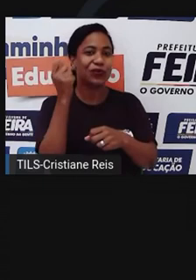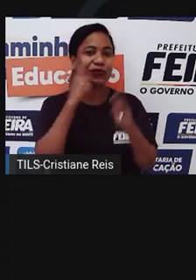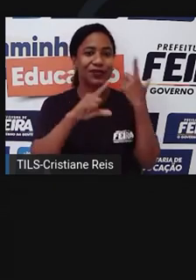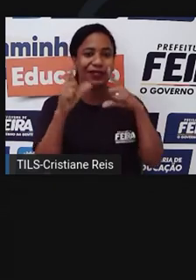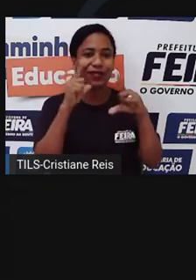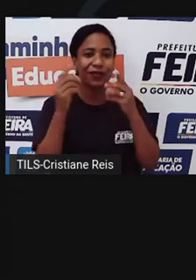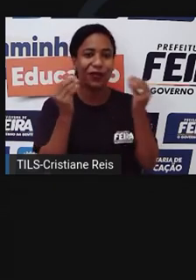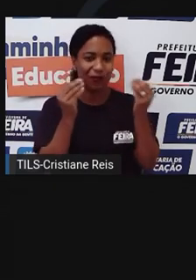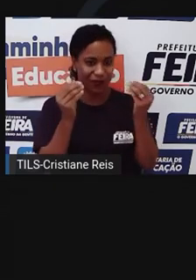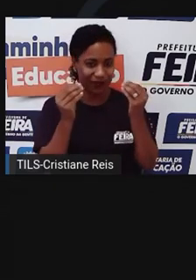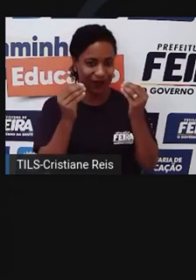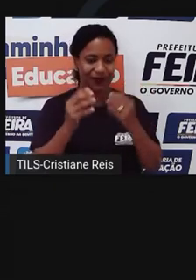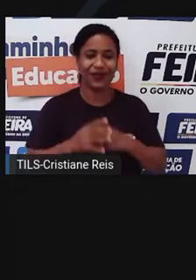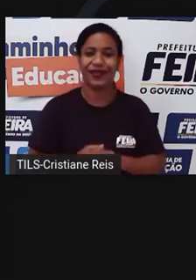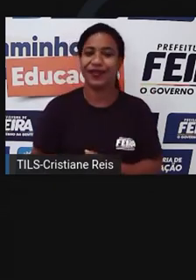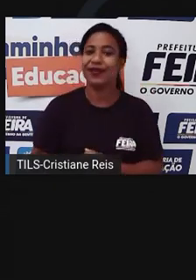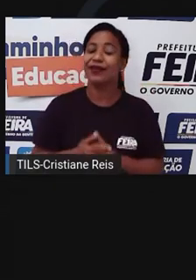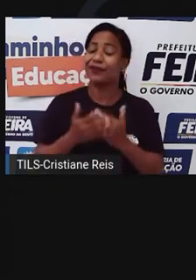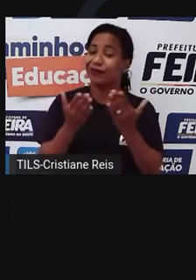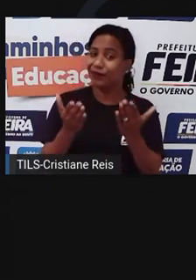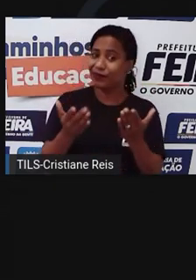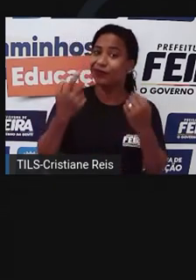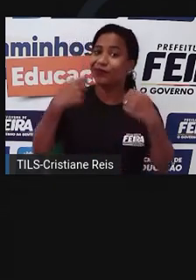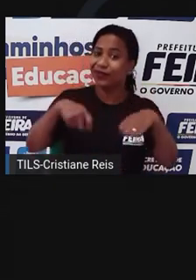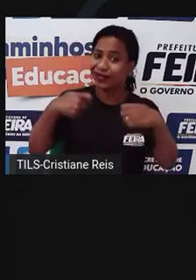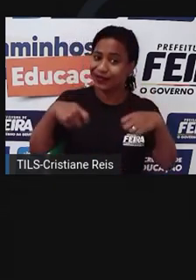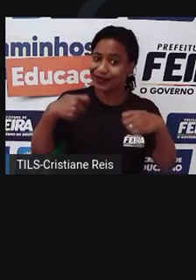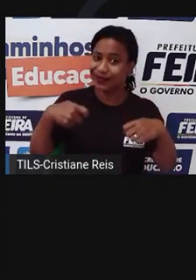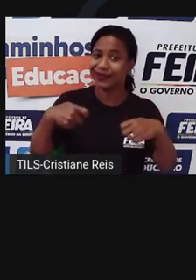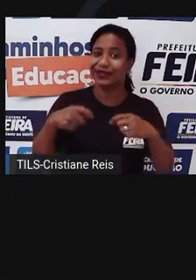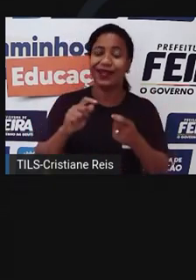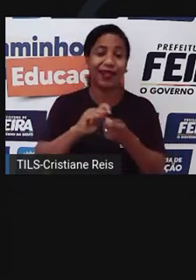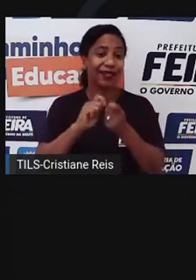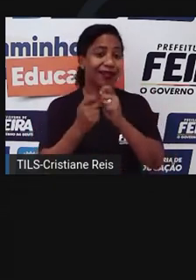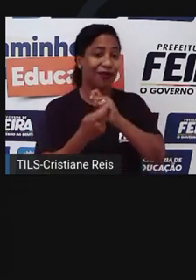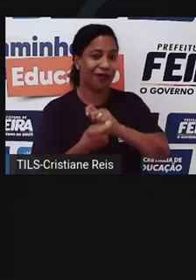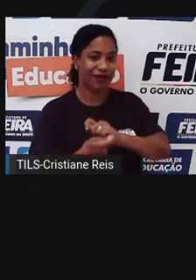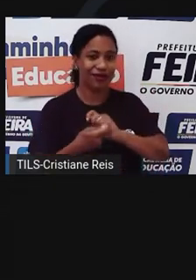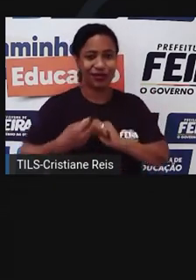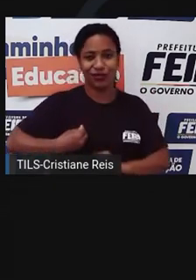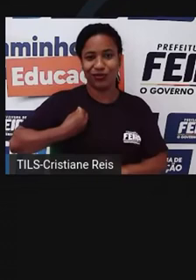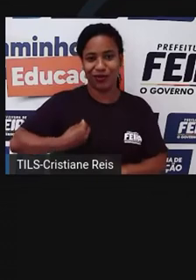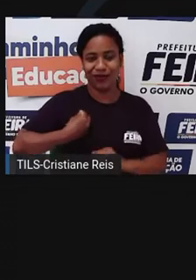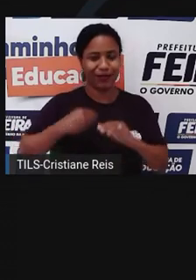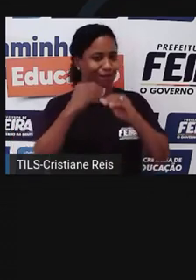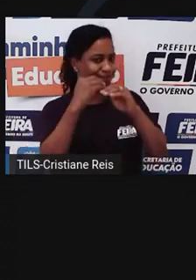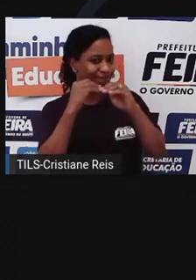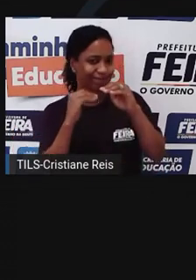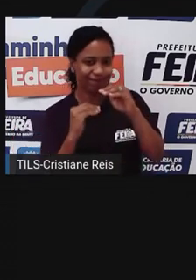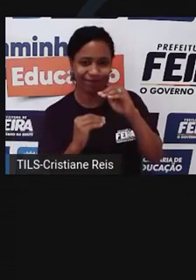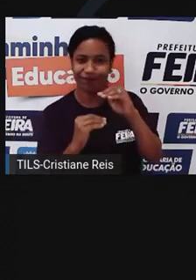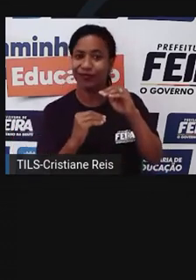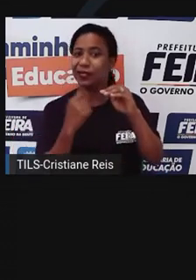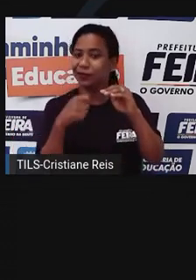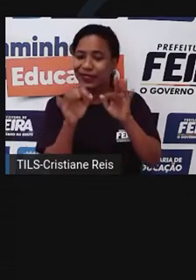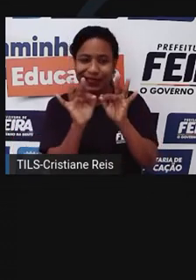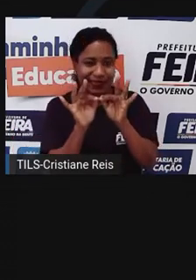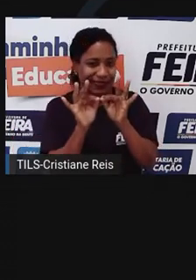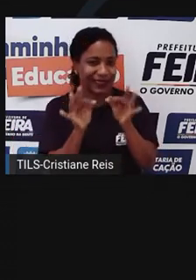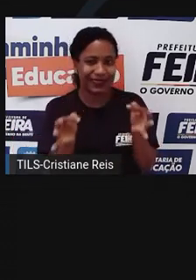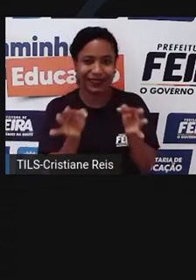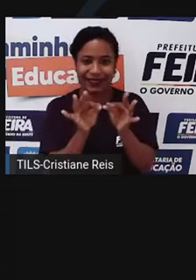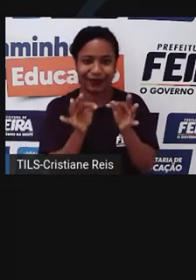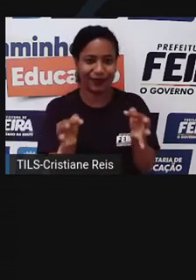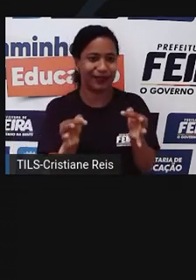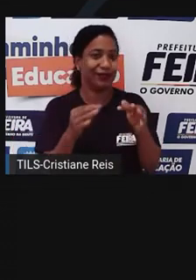Priorizar os sonhos, adequar o seu padrão de vida, às vezes até mais abaixo do que você, né, do seu real padrão, para